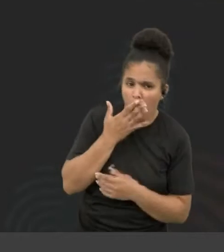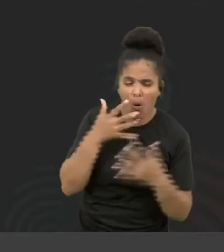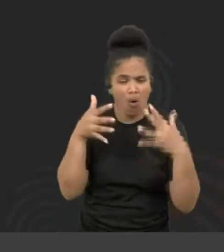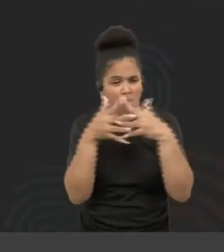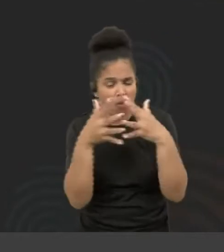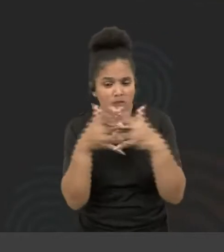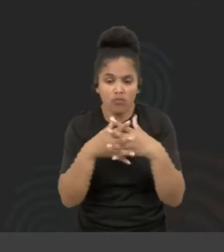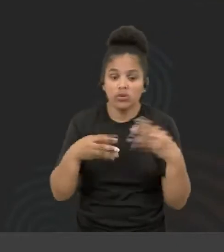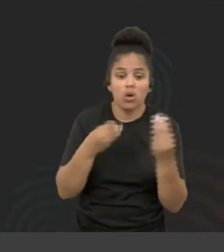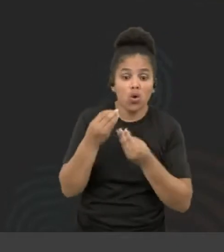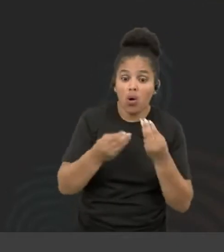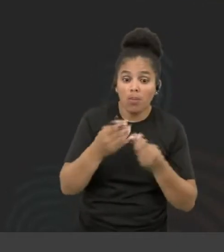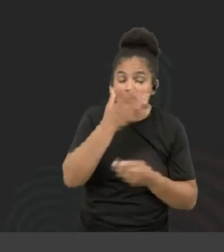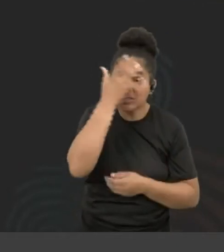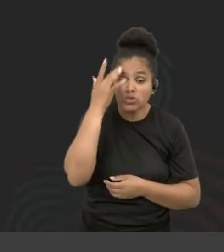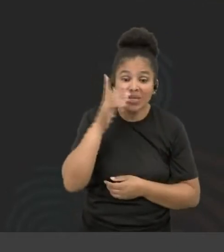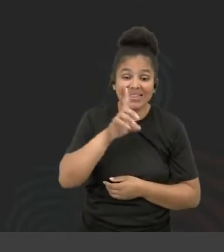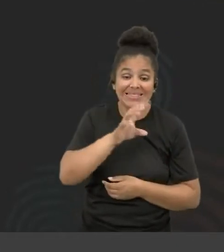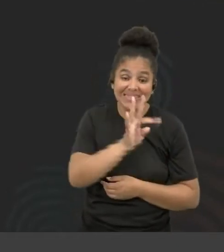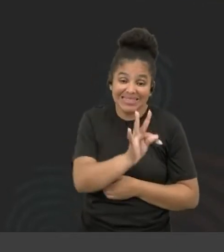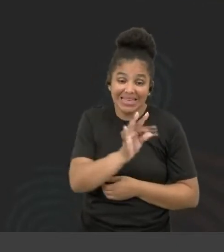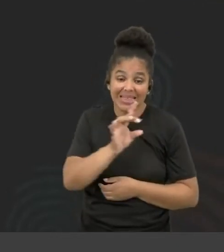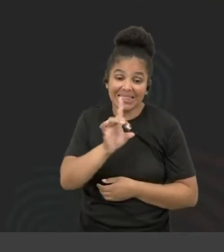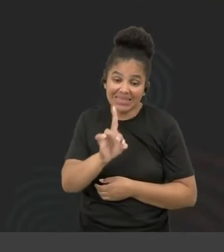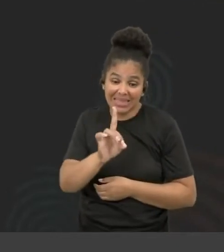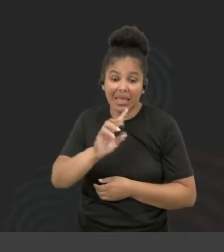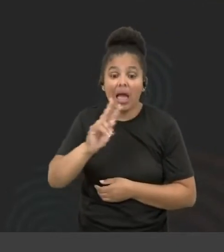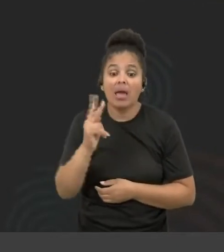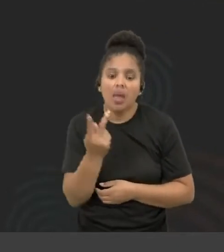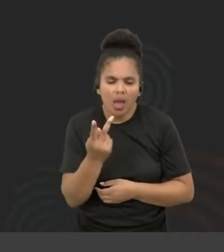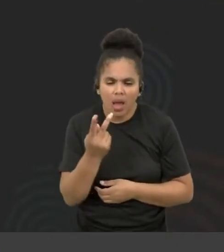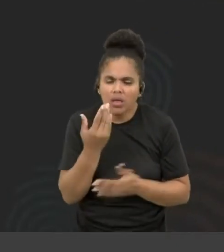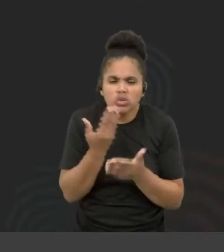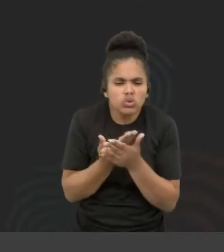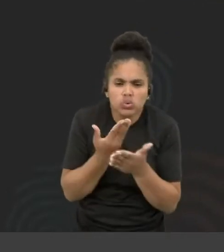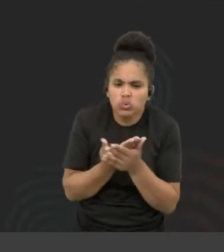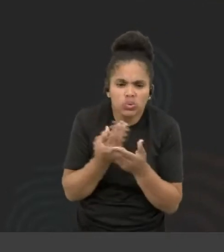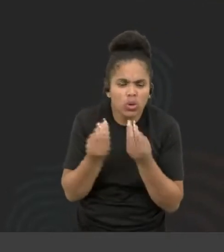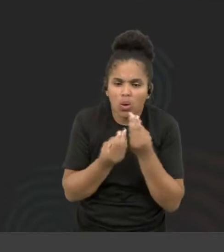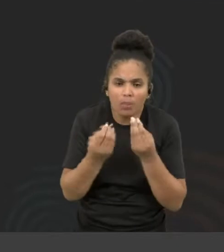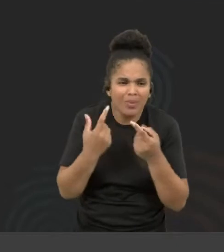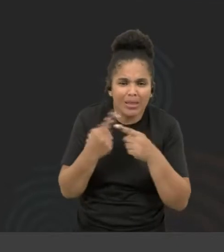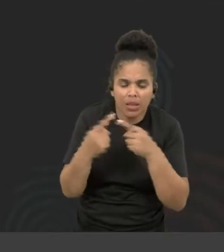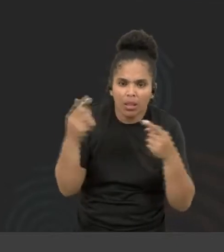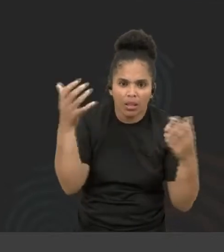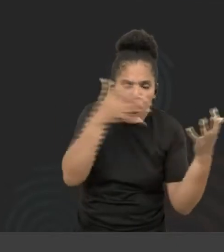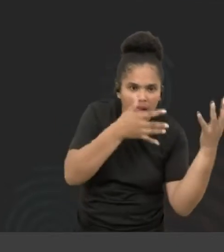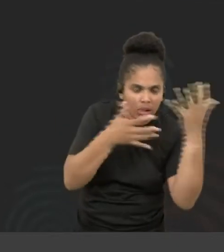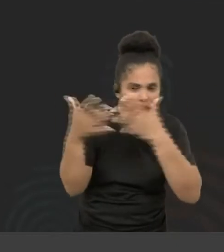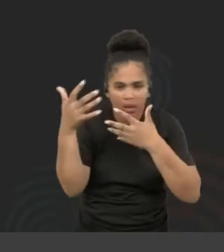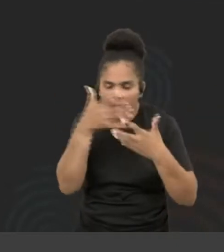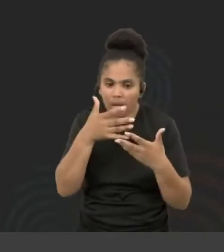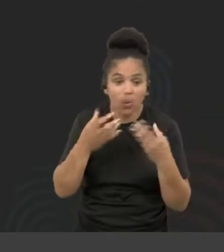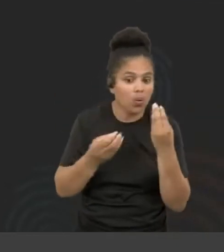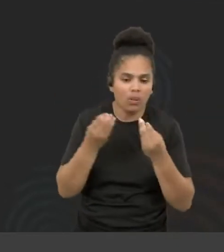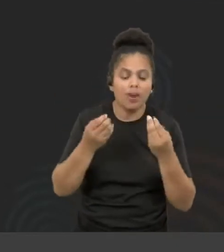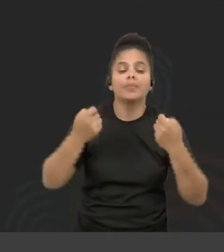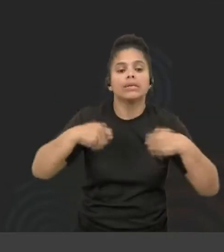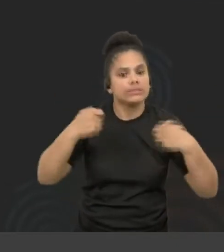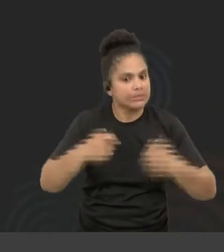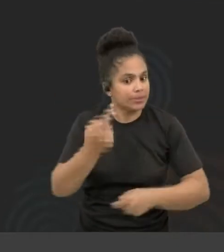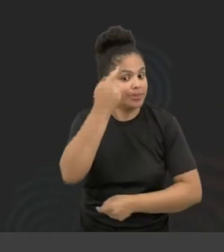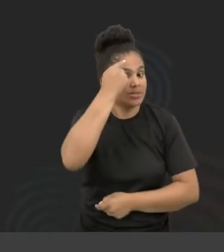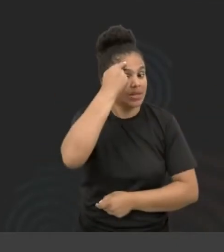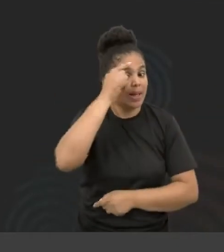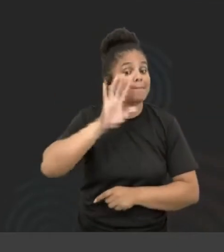é que uma pessoa com TDAH estuda? Se fica passando aqueles efeitos paralaxe muito louco. É tudo isso que a gente tem que pensar. E a gente